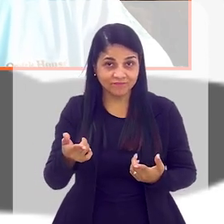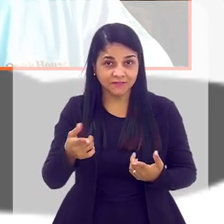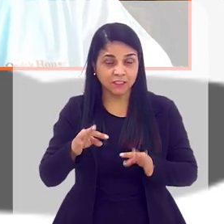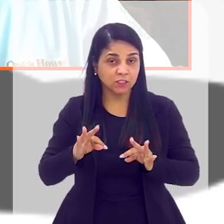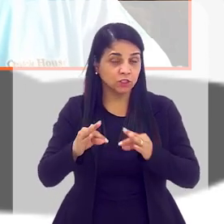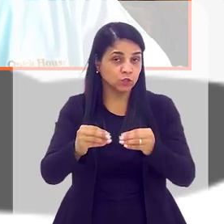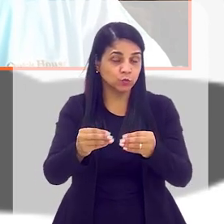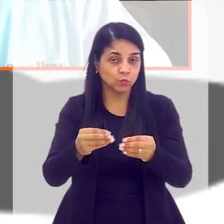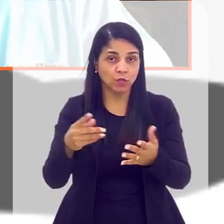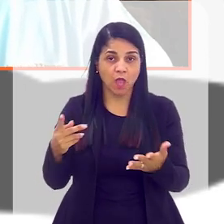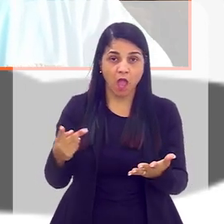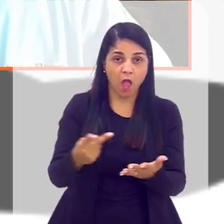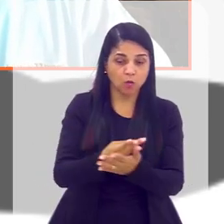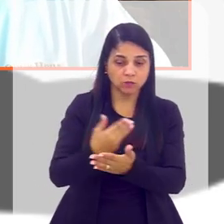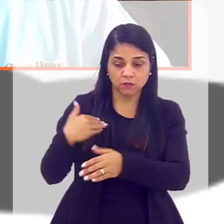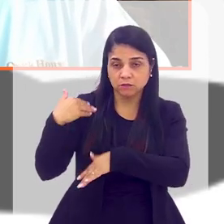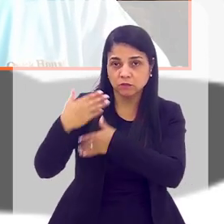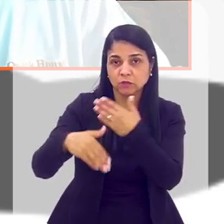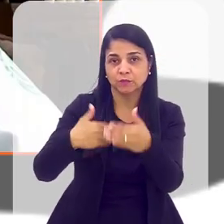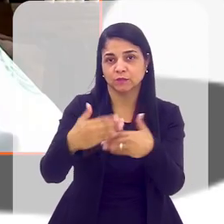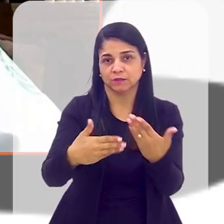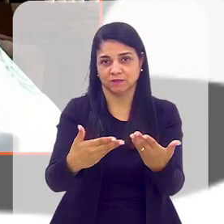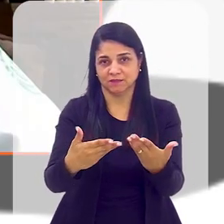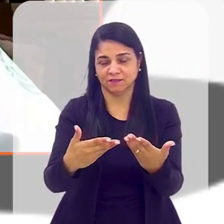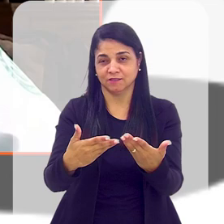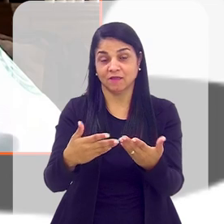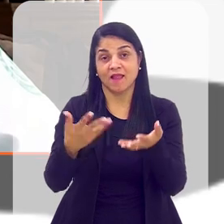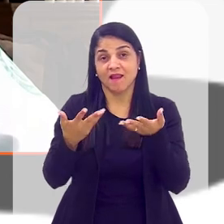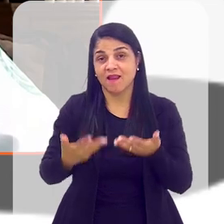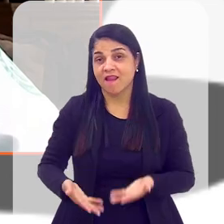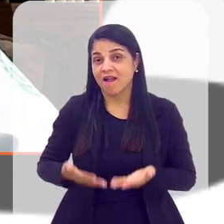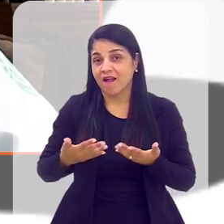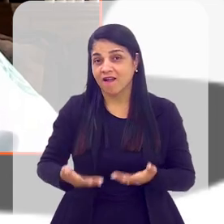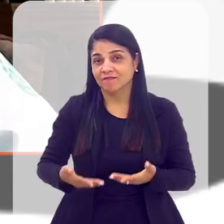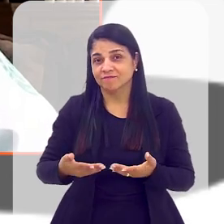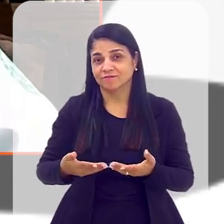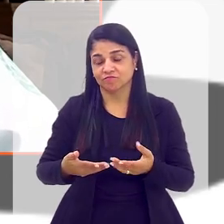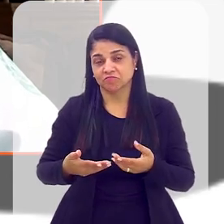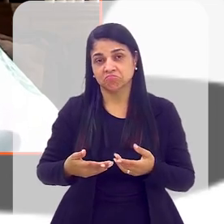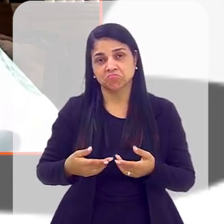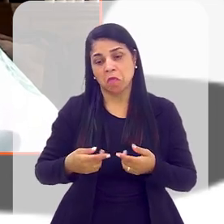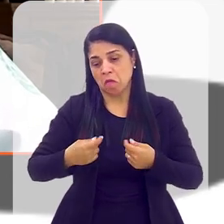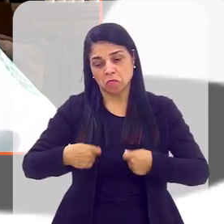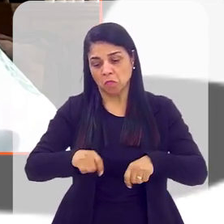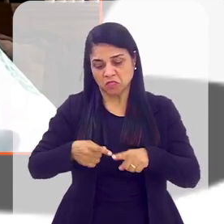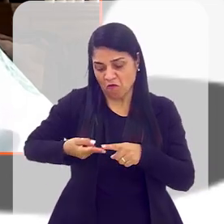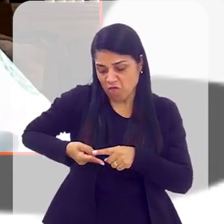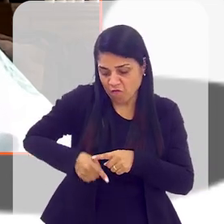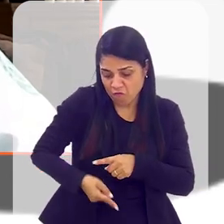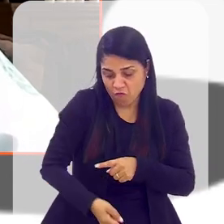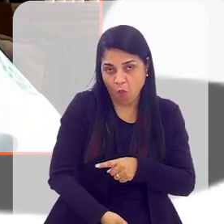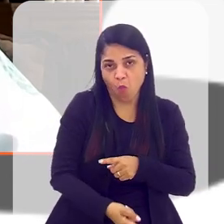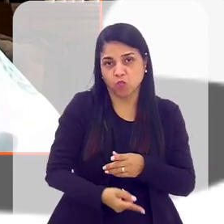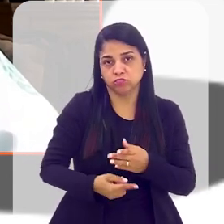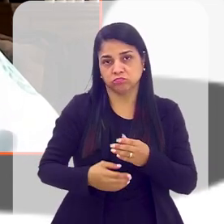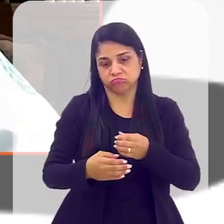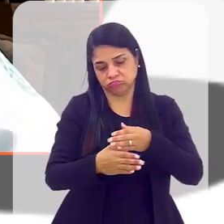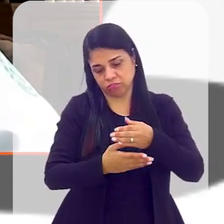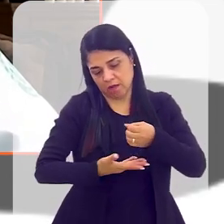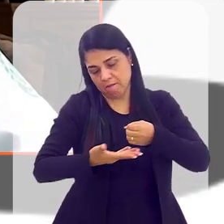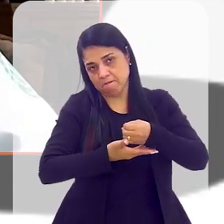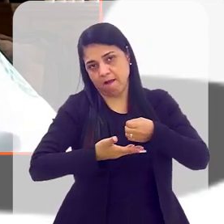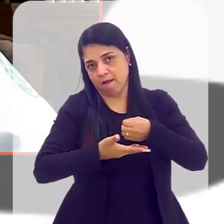a cadeia que acontece nesse processo, porque, por ser leve, eu preciso de menos fundação. A fundação pode ser mais leve também.